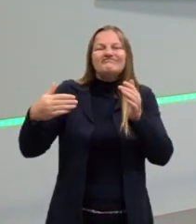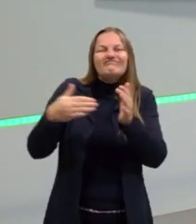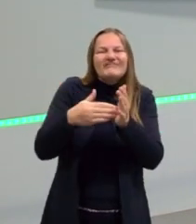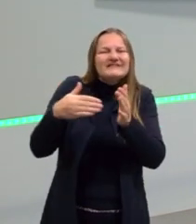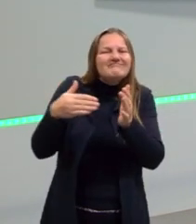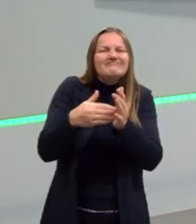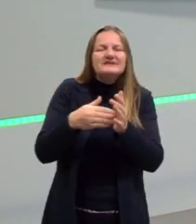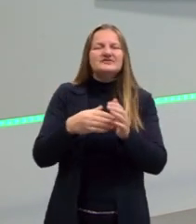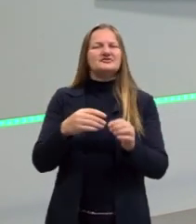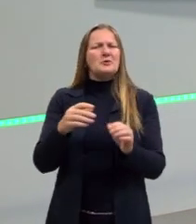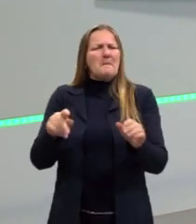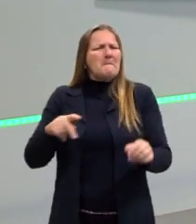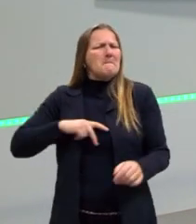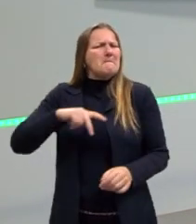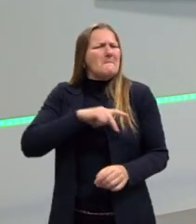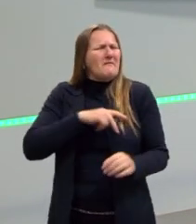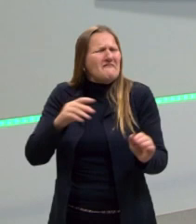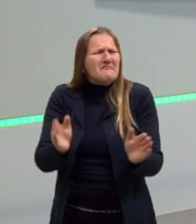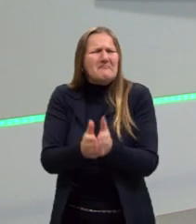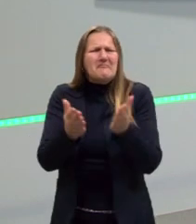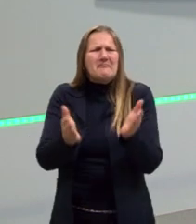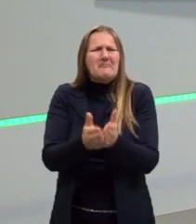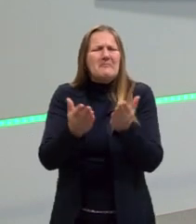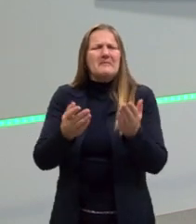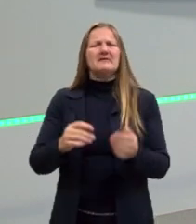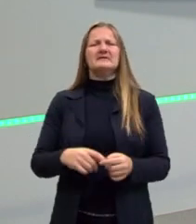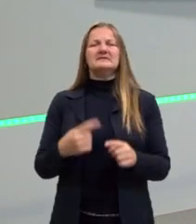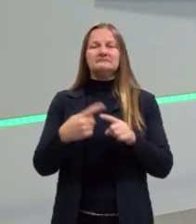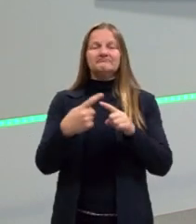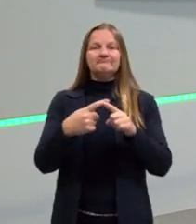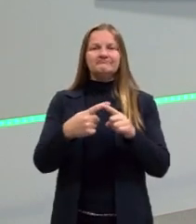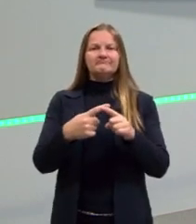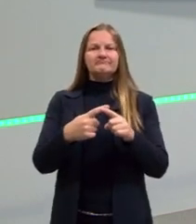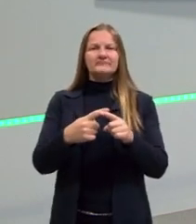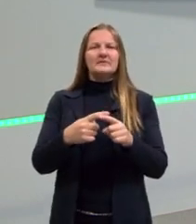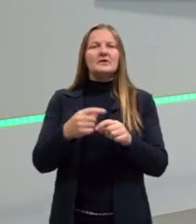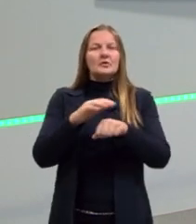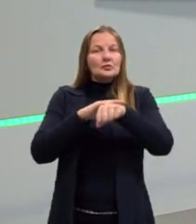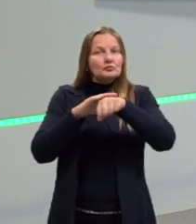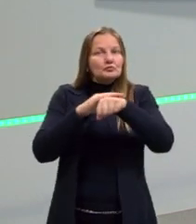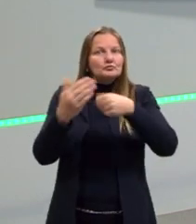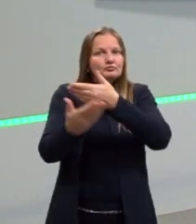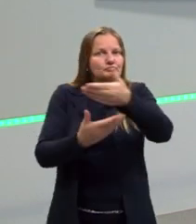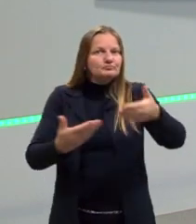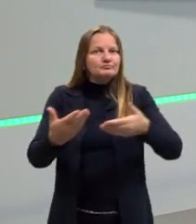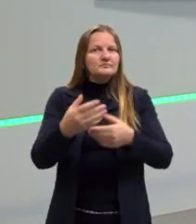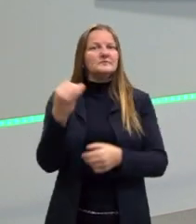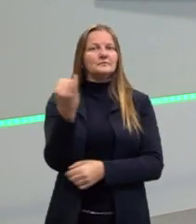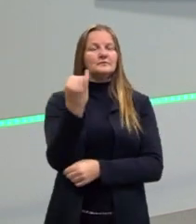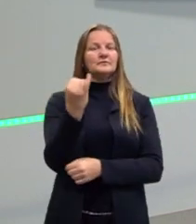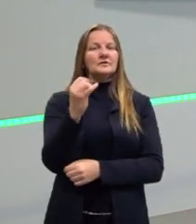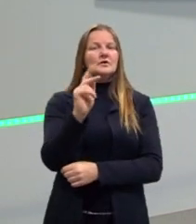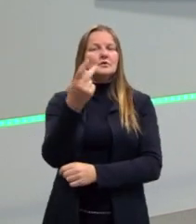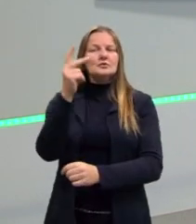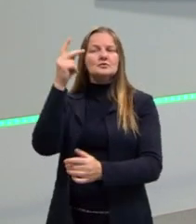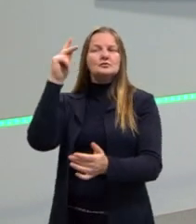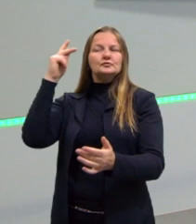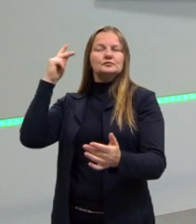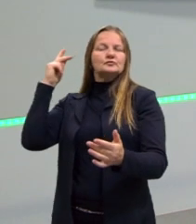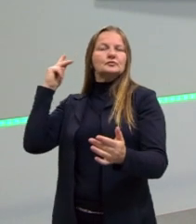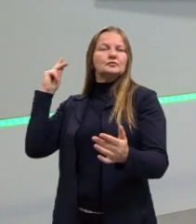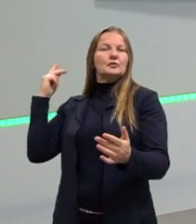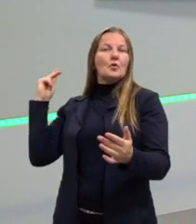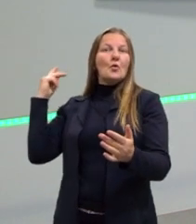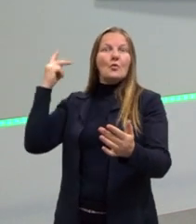o povo estava empobrecido. O é interessante? Aquilo que já conversamos nas últimas aulas, sobre a historiografia,